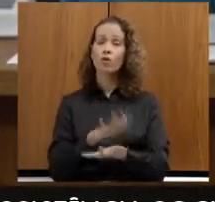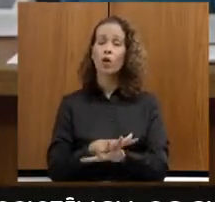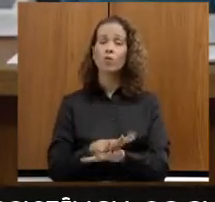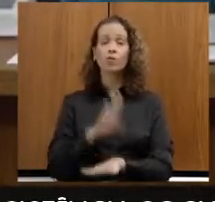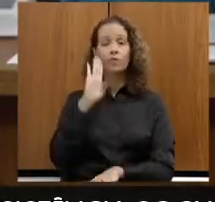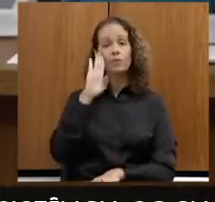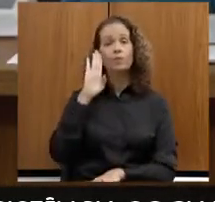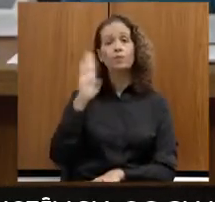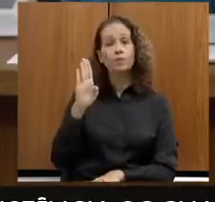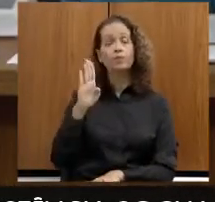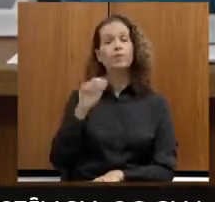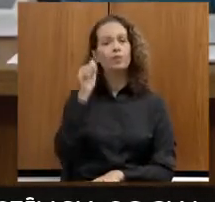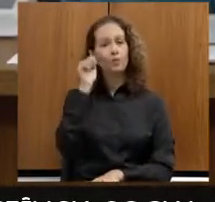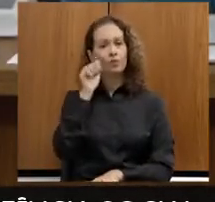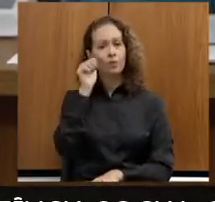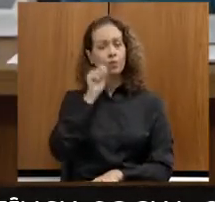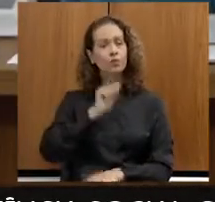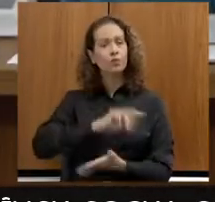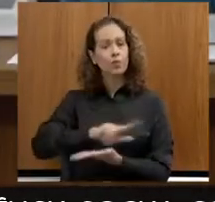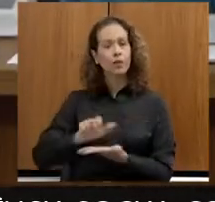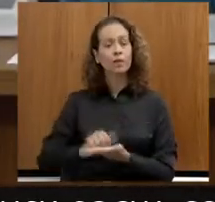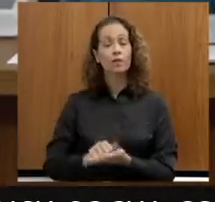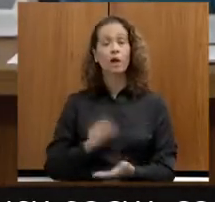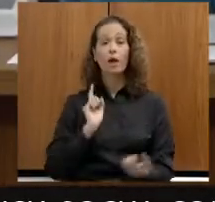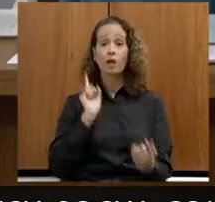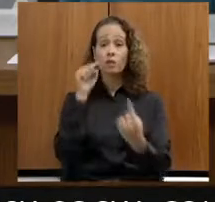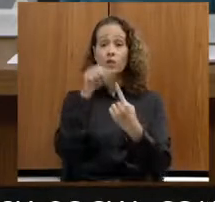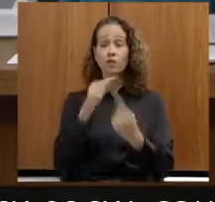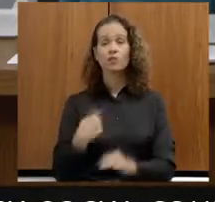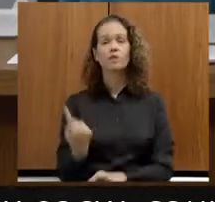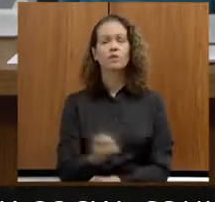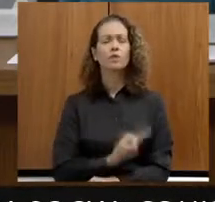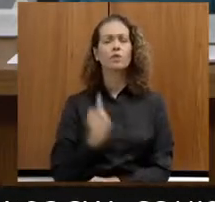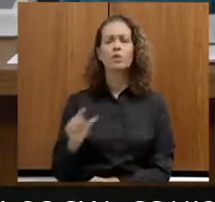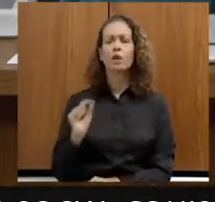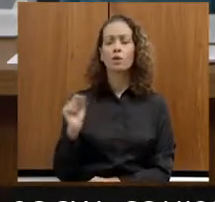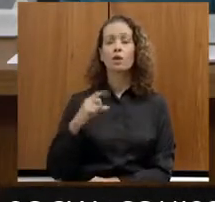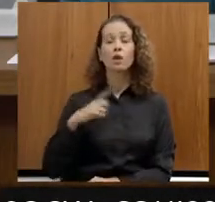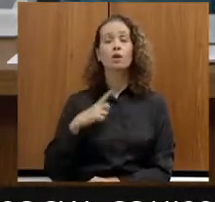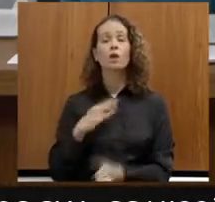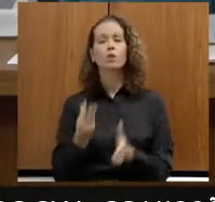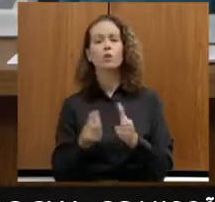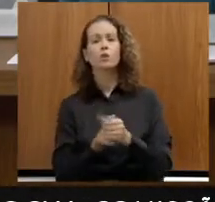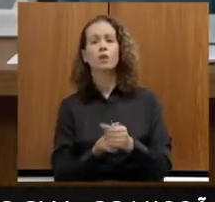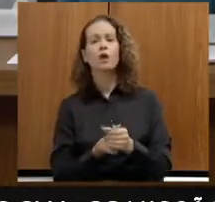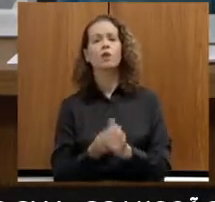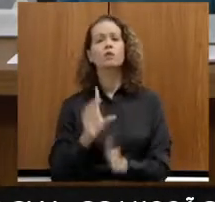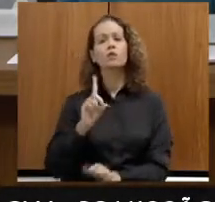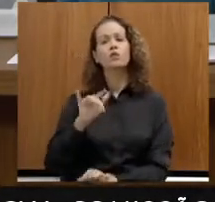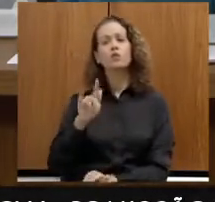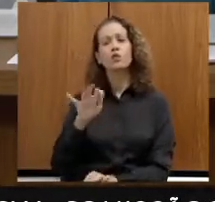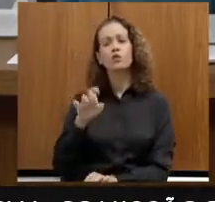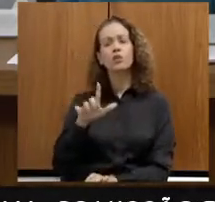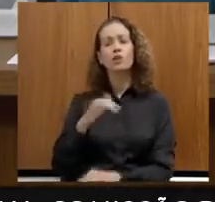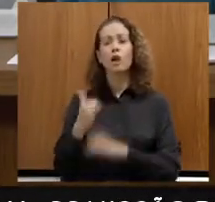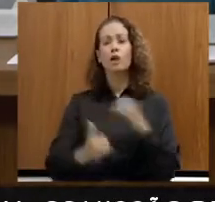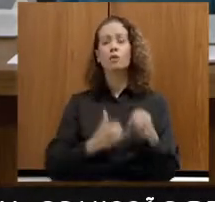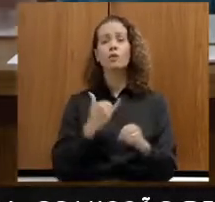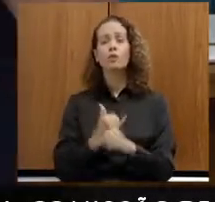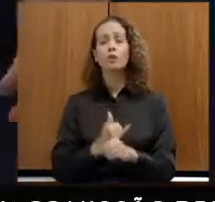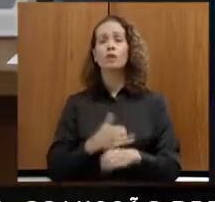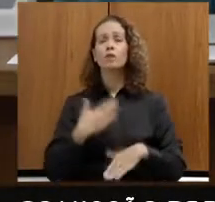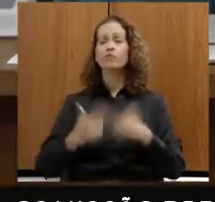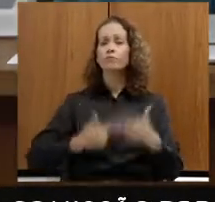prioritariamente mulheres. Esse objetivo nosso é ter uma inclusão digital e produtiva para essas pessoas em vulnerabilidade.